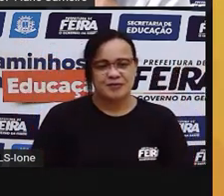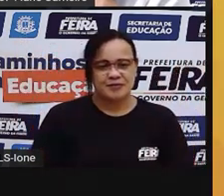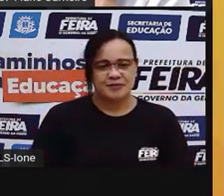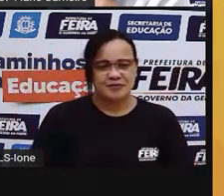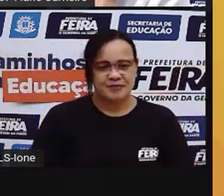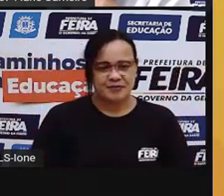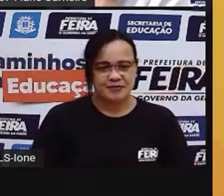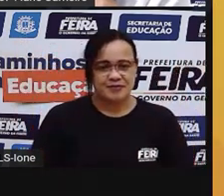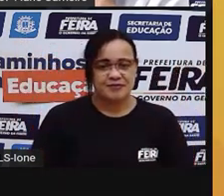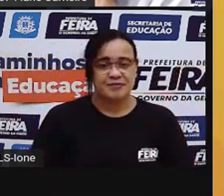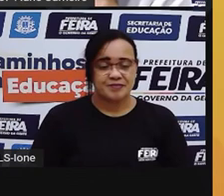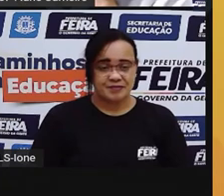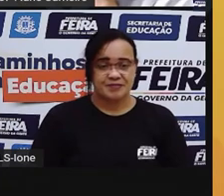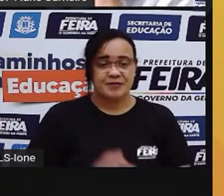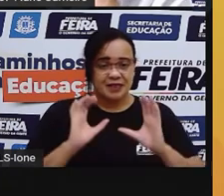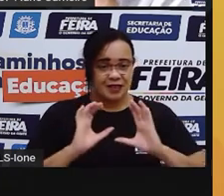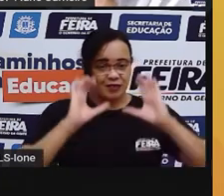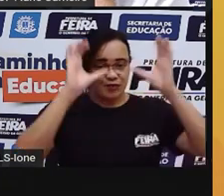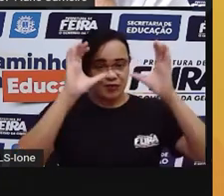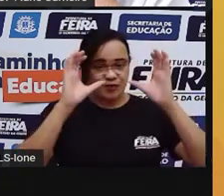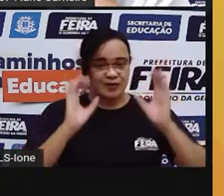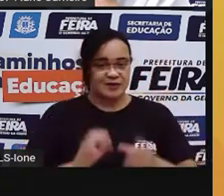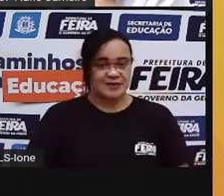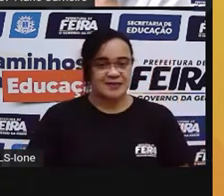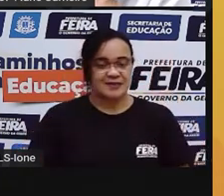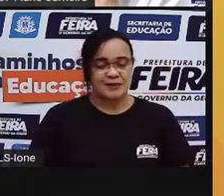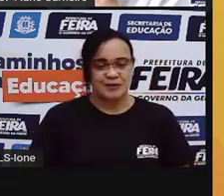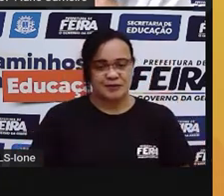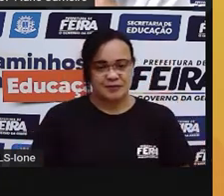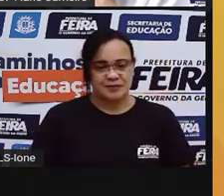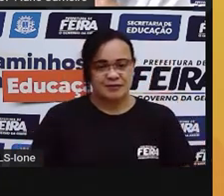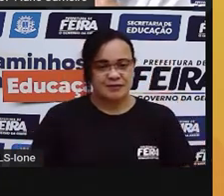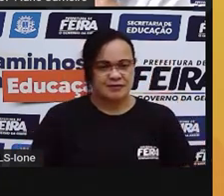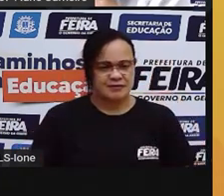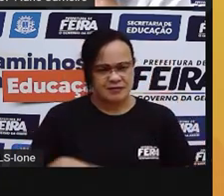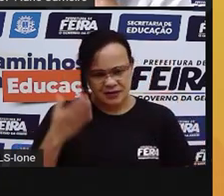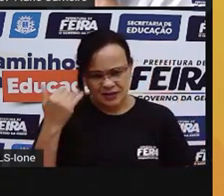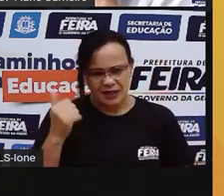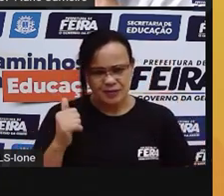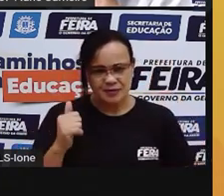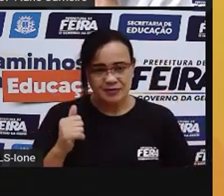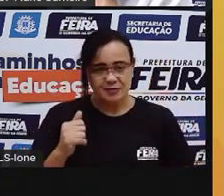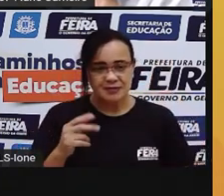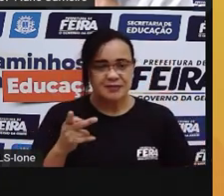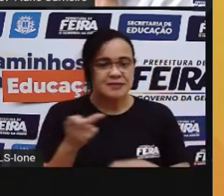ver aqui. A de vôlei. Agora, já sei onde é que está. Você sabe onde é que está a vôlei?